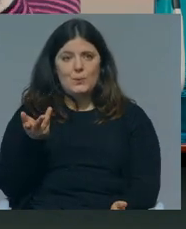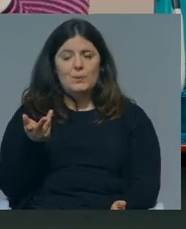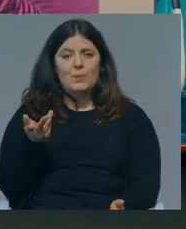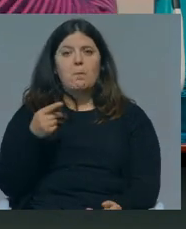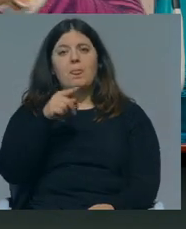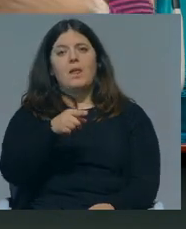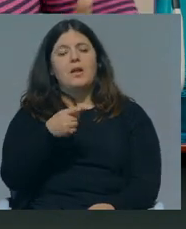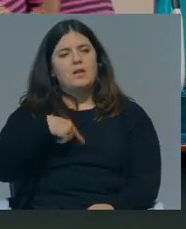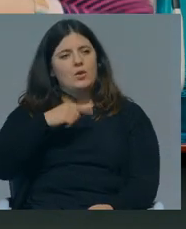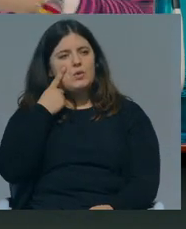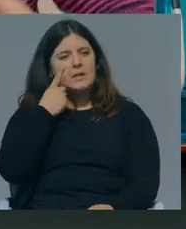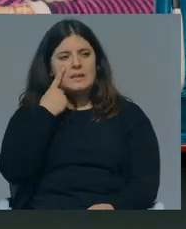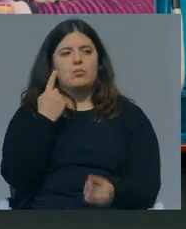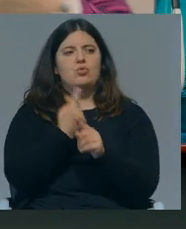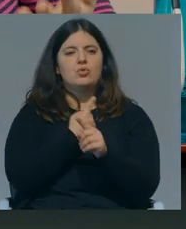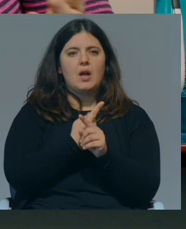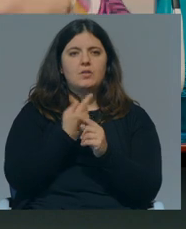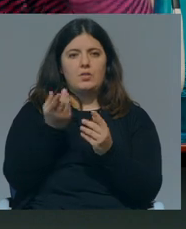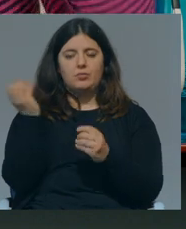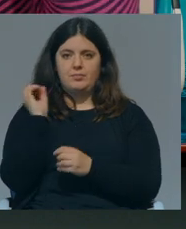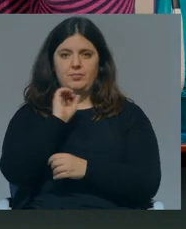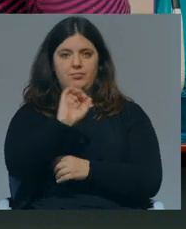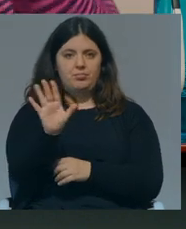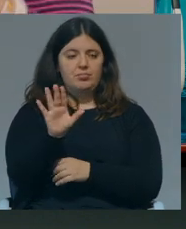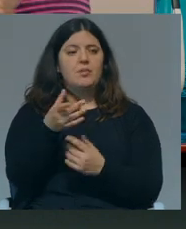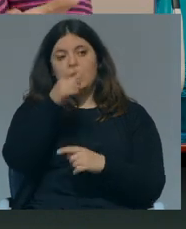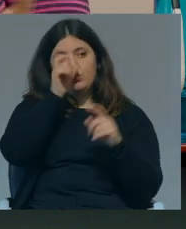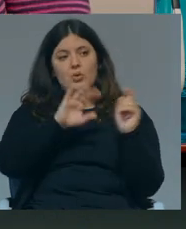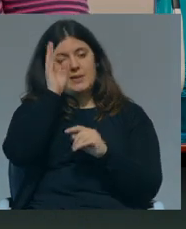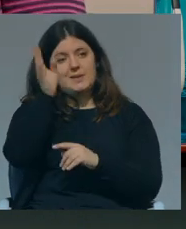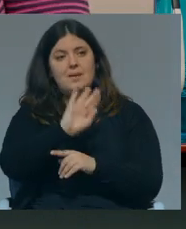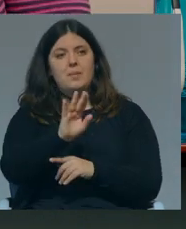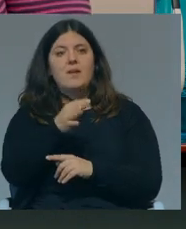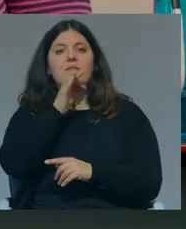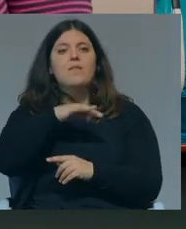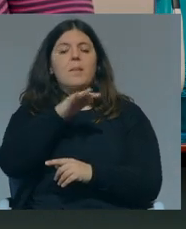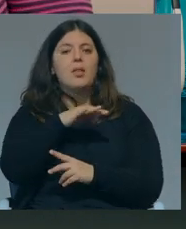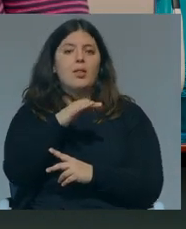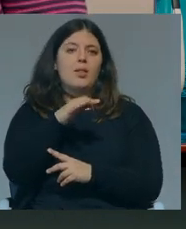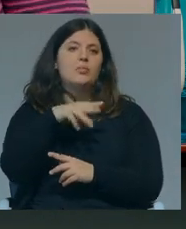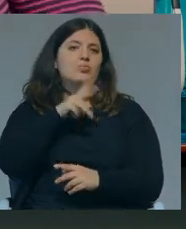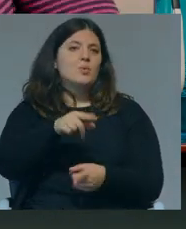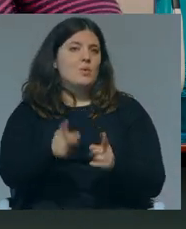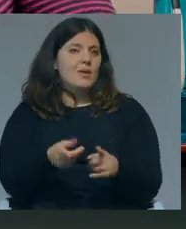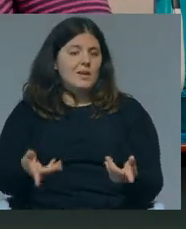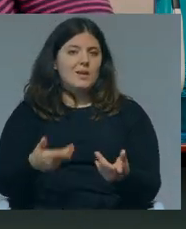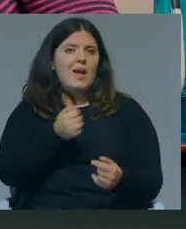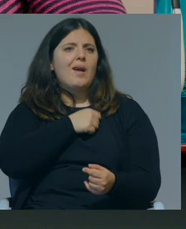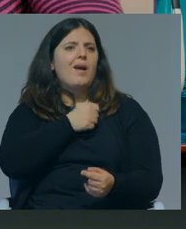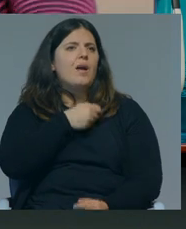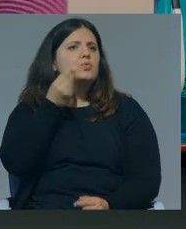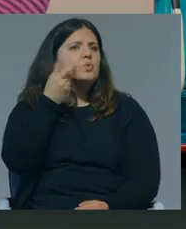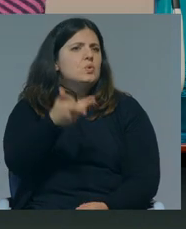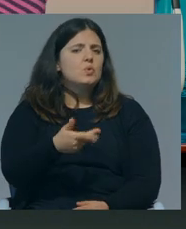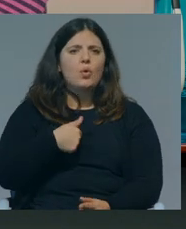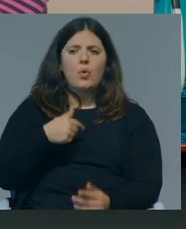foi um bocado nós que conhecemos os dados, temos os dados, vamos lá pôr isto cá fora para pelo menos as pessoas saberem o que é a família portuguesa, em que casas é que vive,